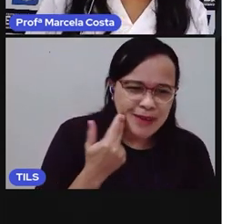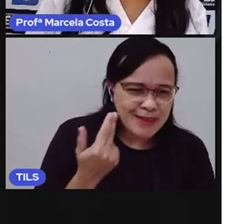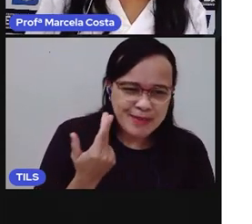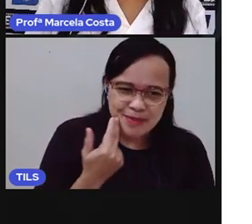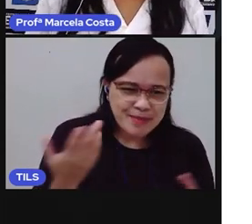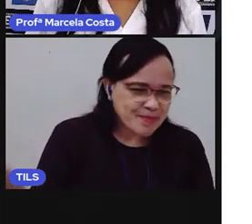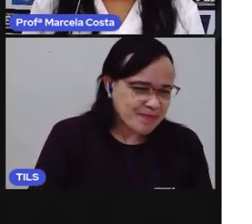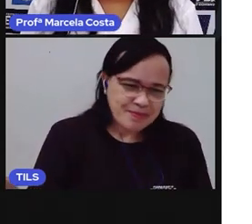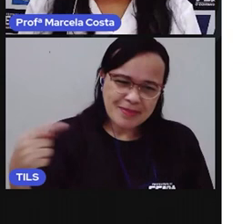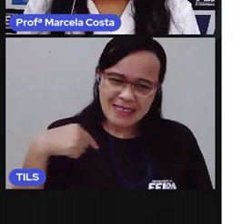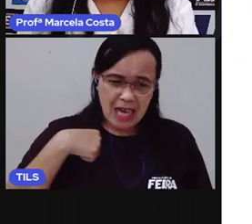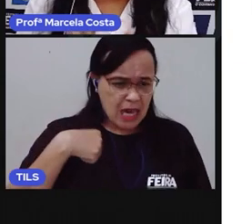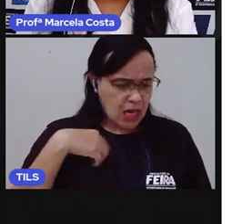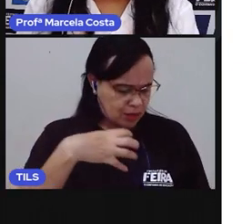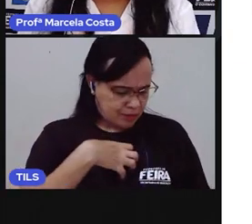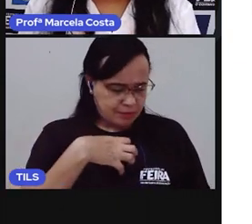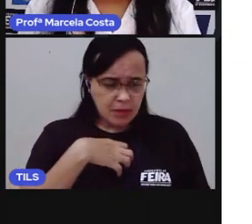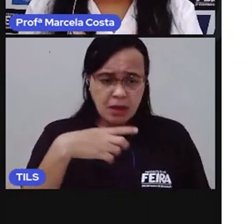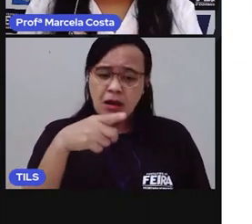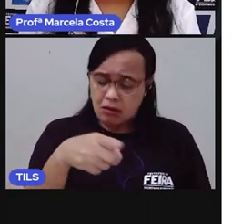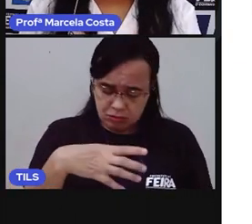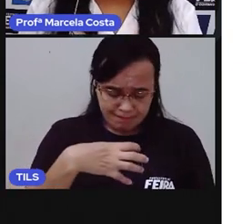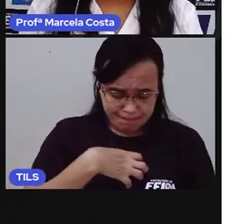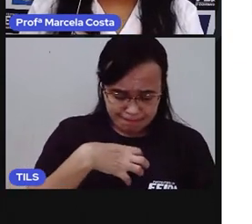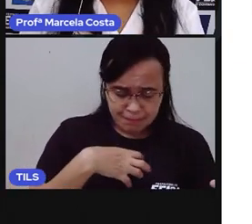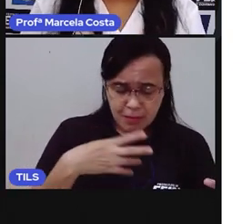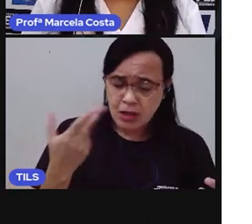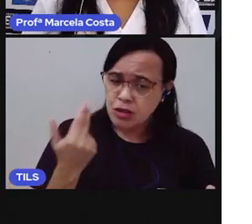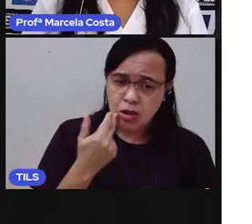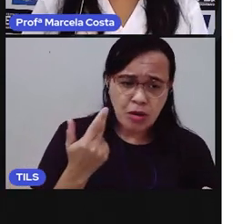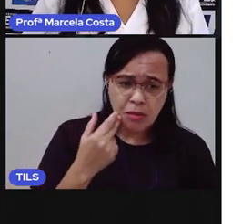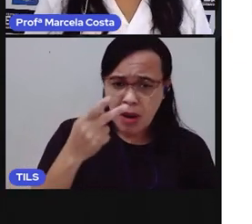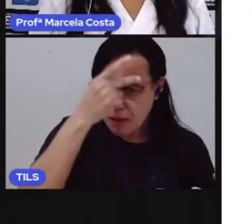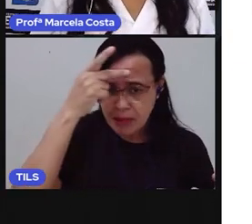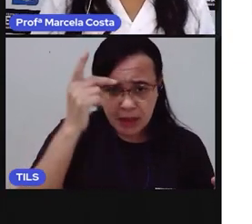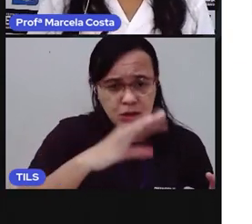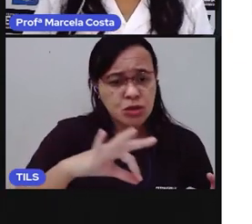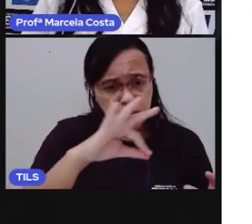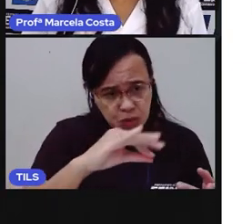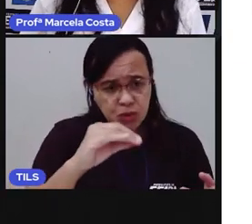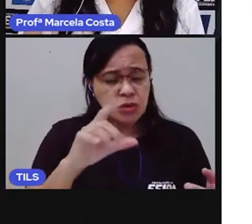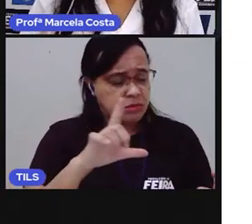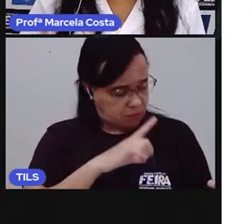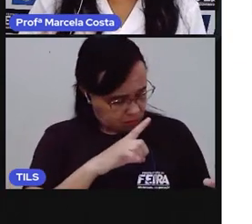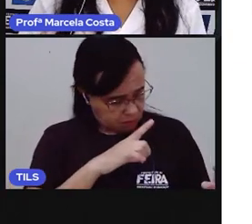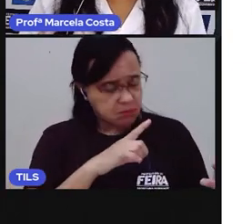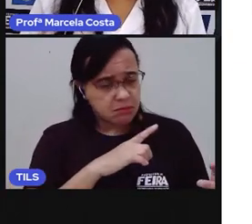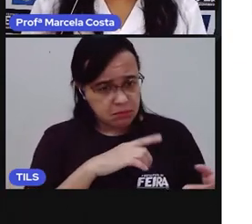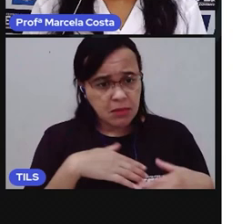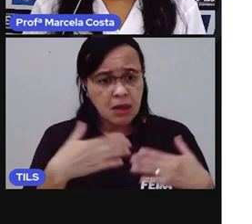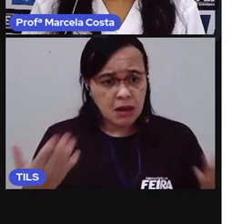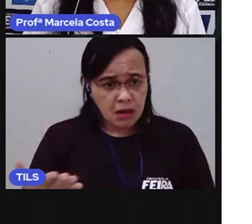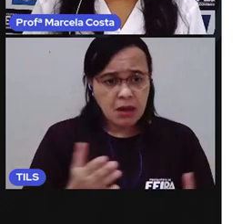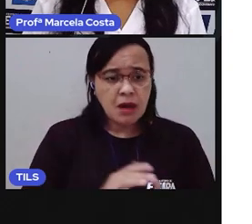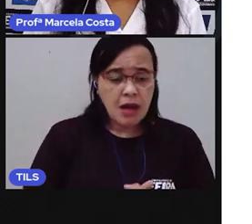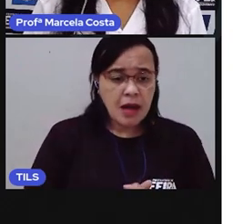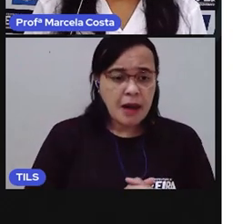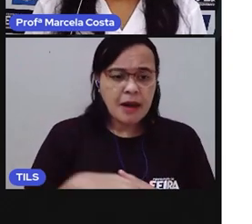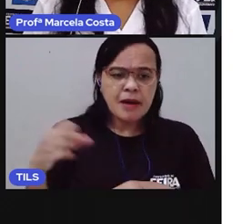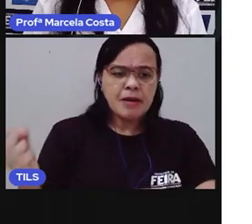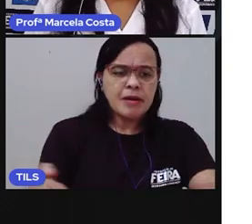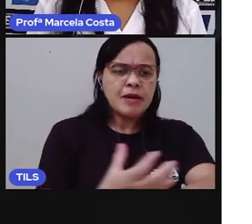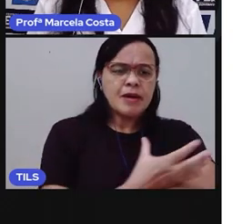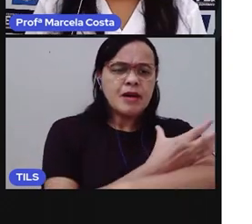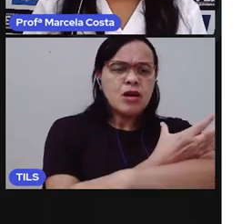Eu sinto medo. Você sinto medo. Outras pessoas também sinto medo. E ele é uma emoção que